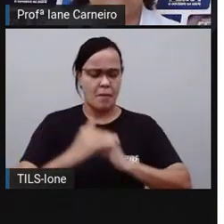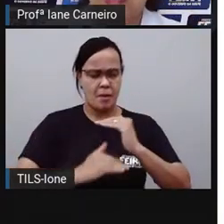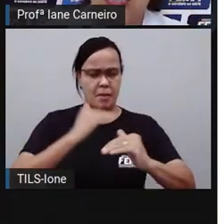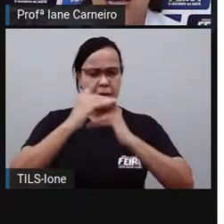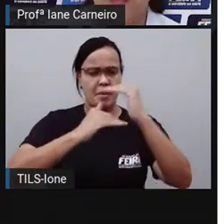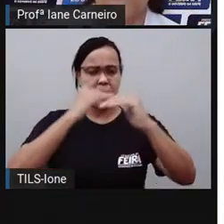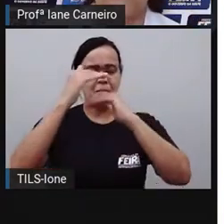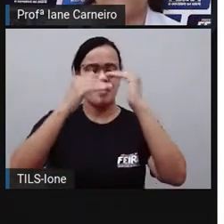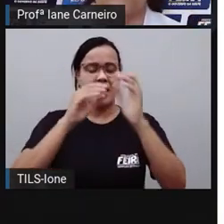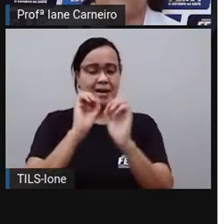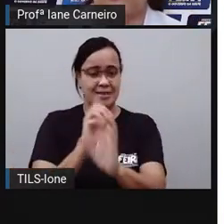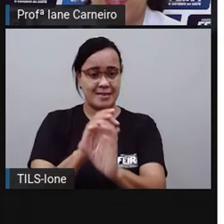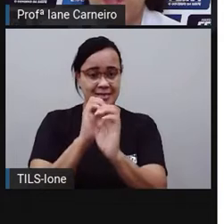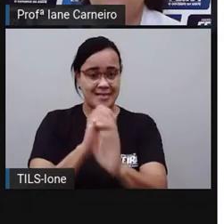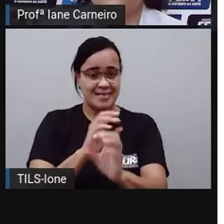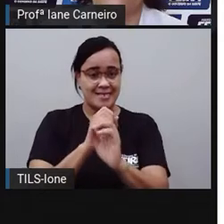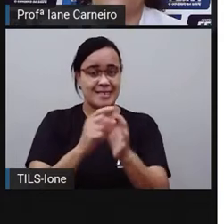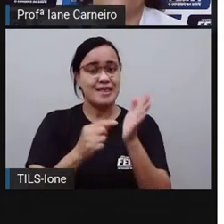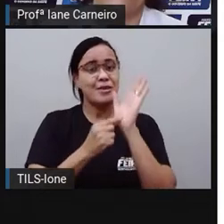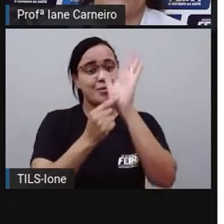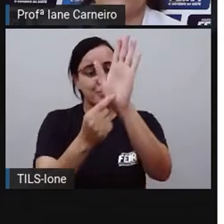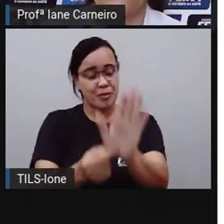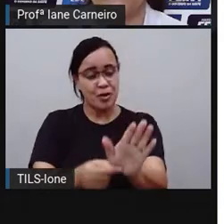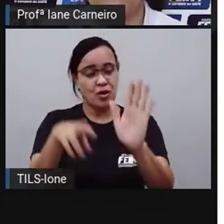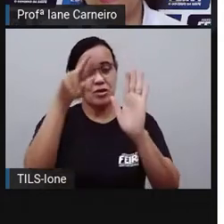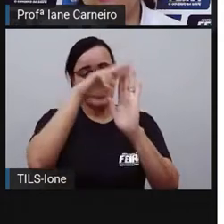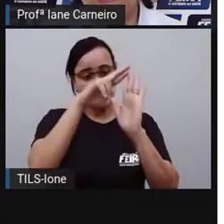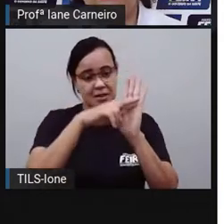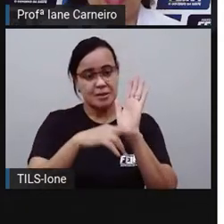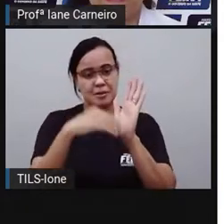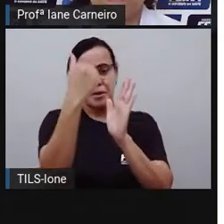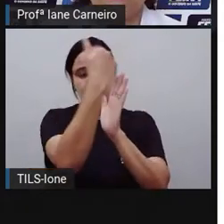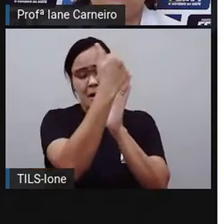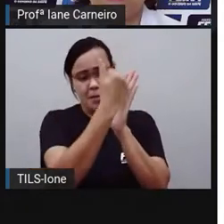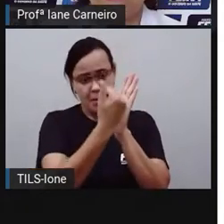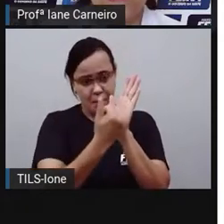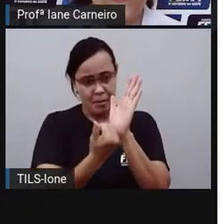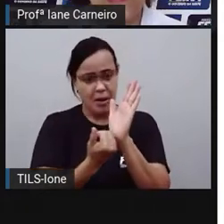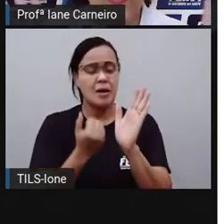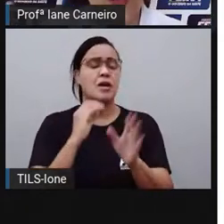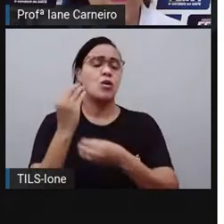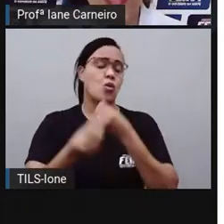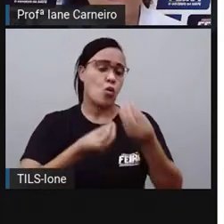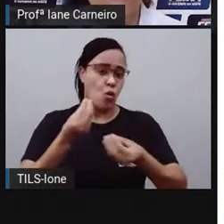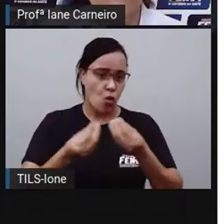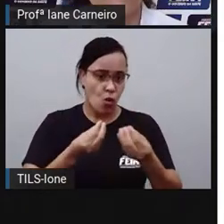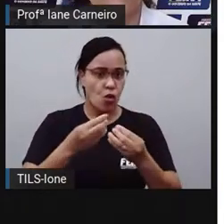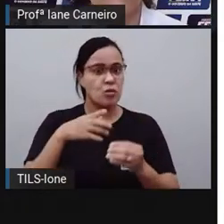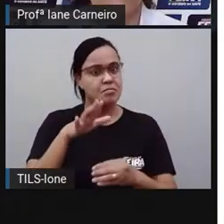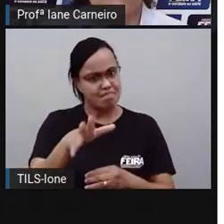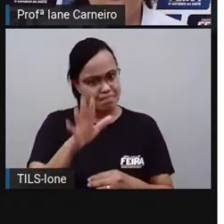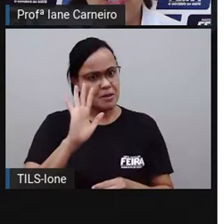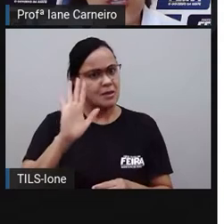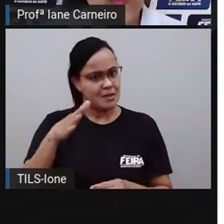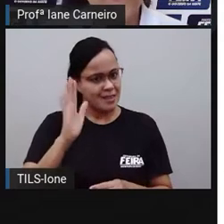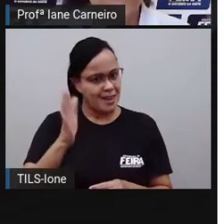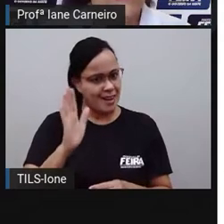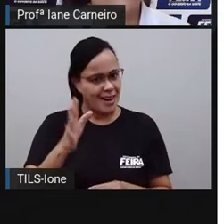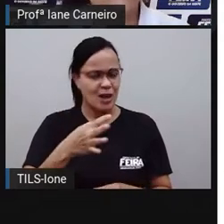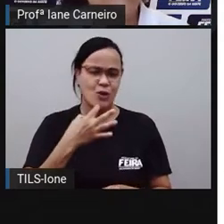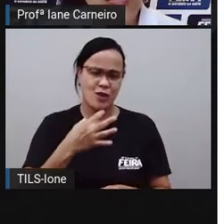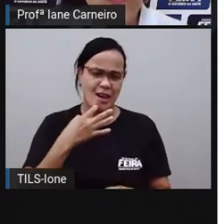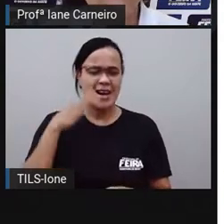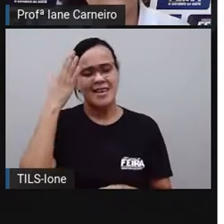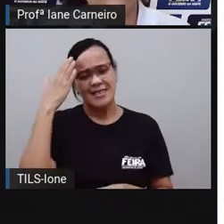teve que ensinar a vocês, mostrar como é que deveriam ser feitas as receitas e vocês já conhecem esse gênero.